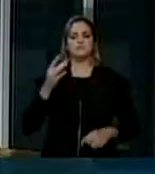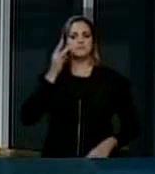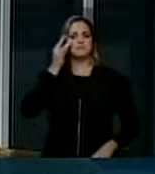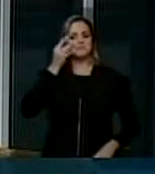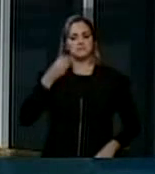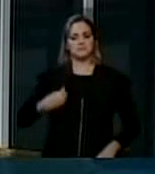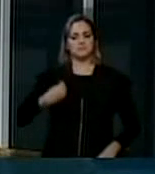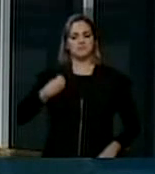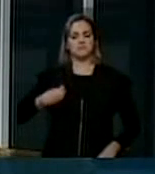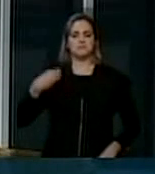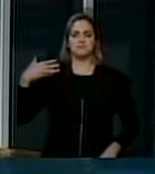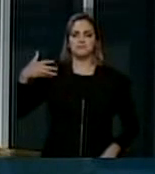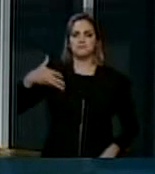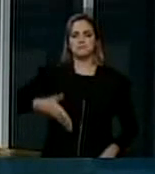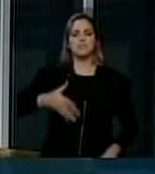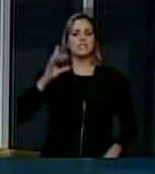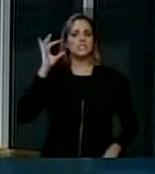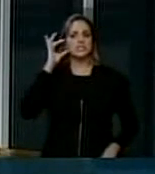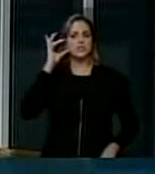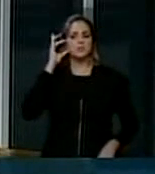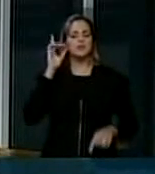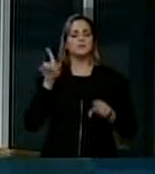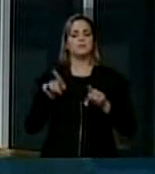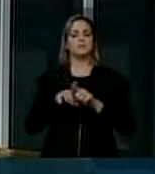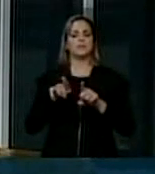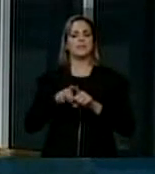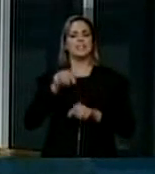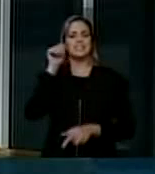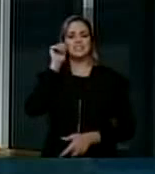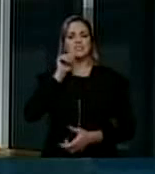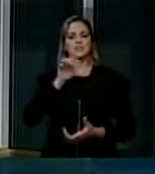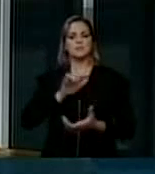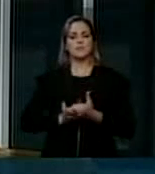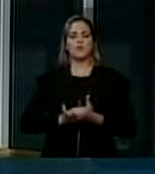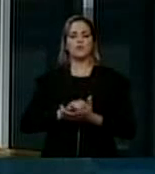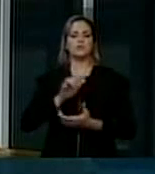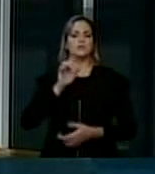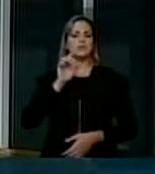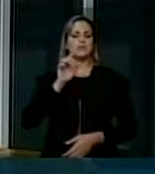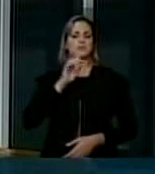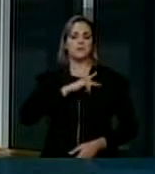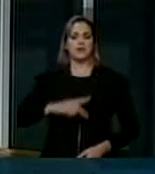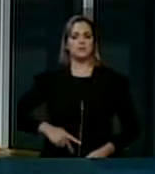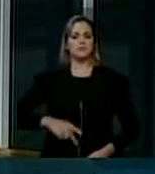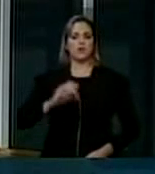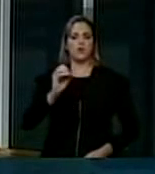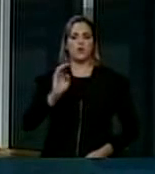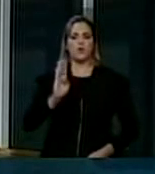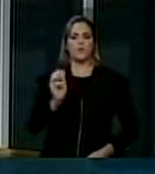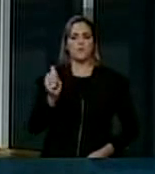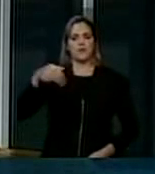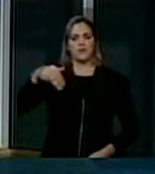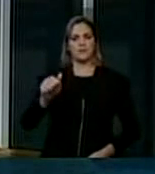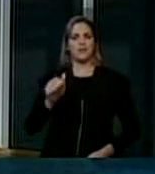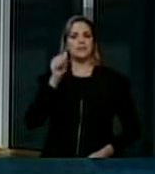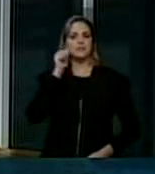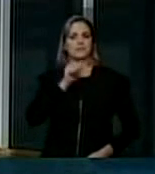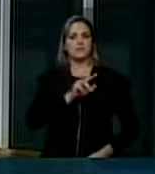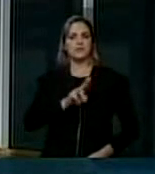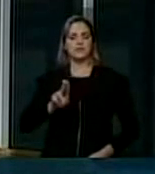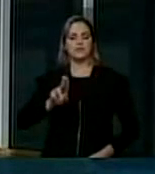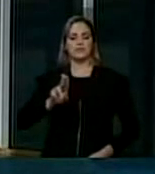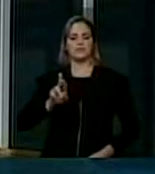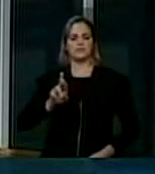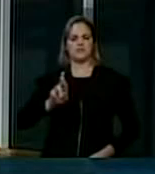da presidente Dilma e da senhora Hillary Clinton, representando os Estados Unidos nesse evento. Eu terei a